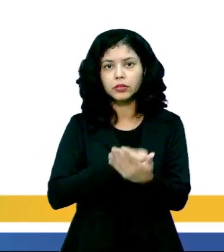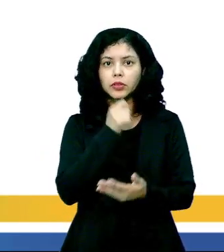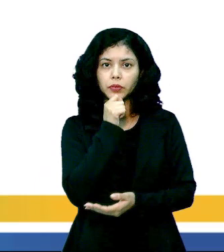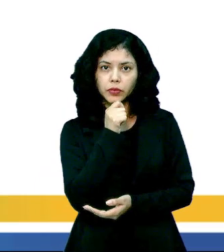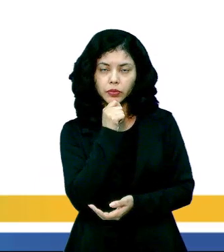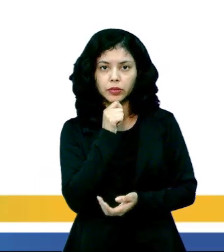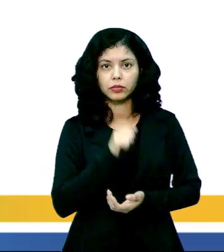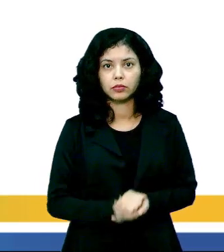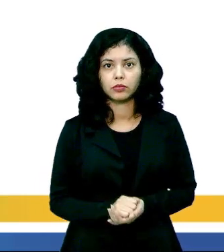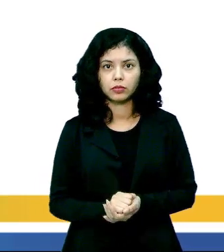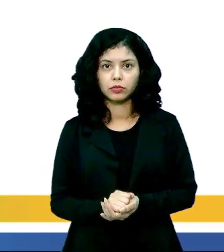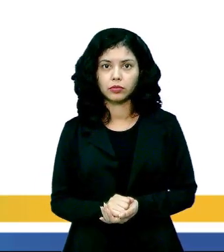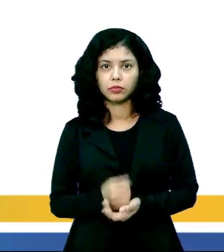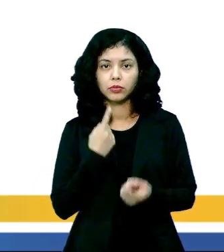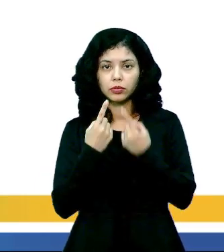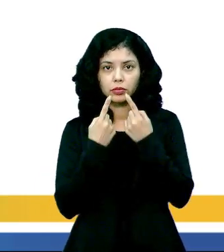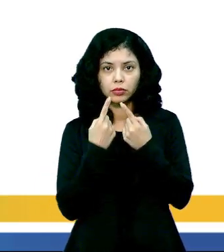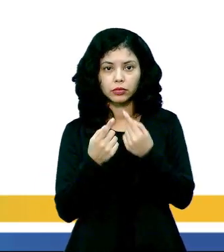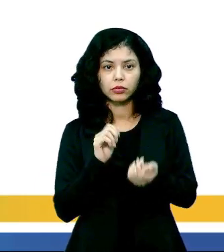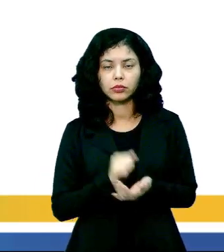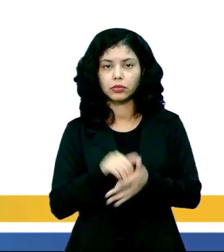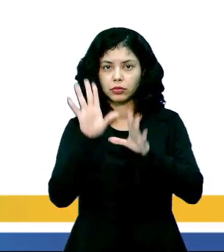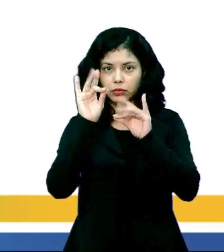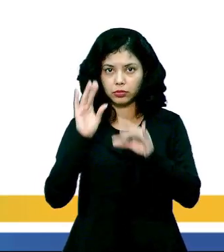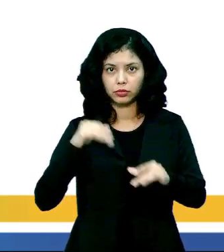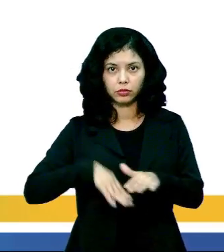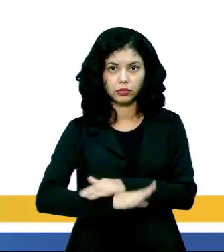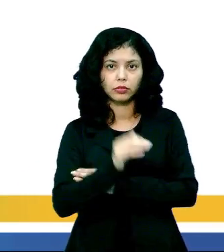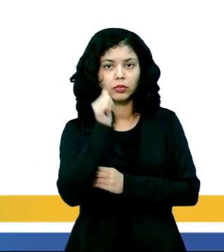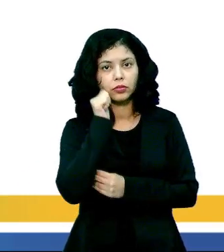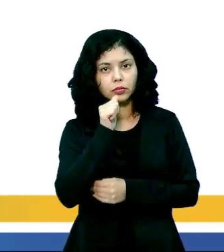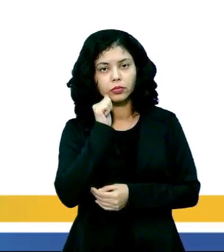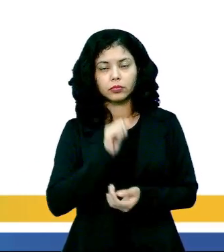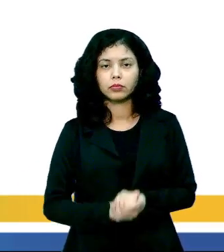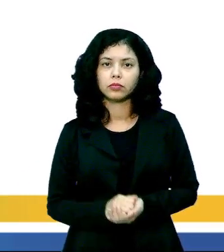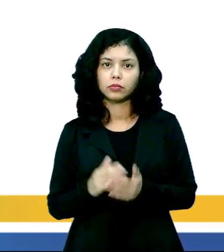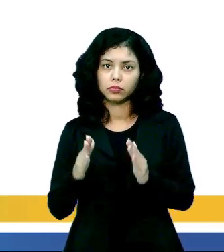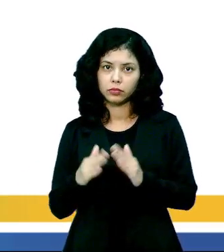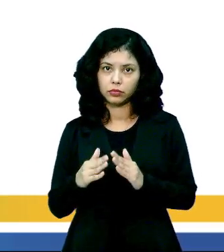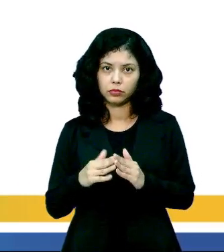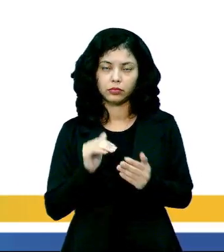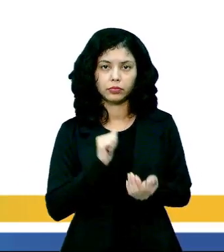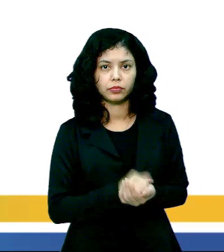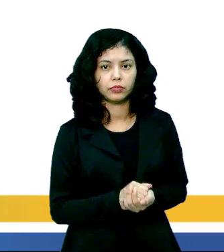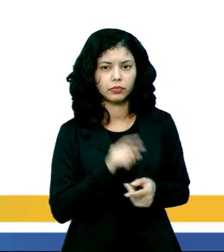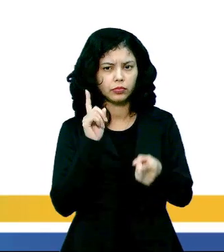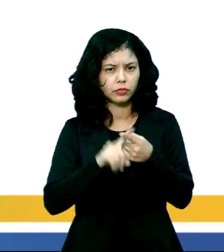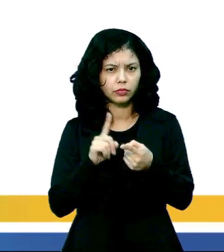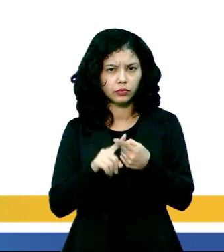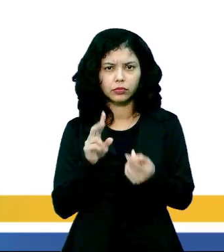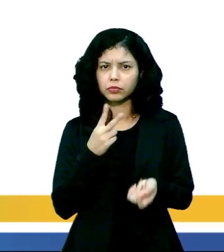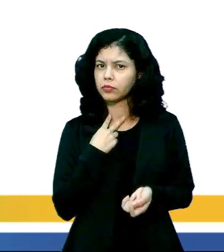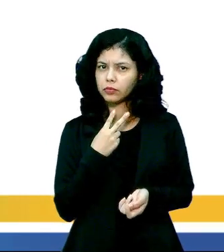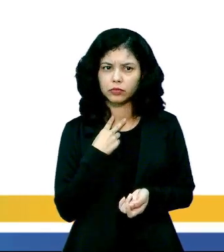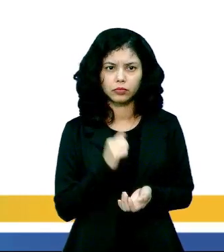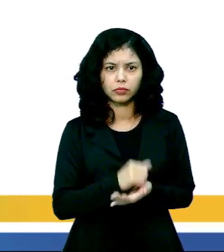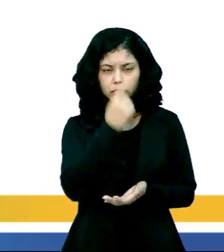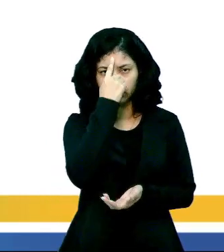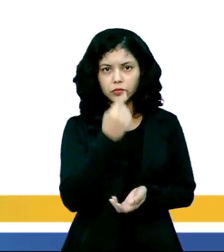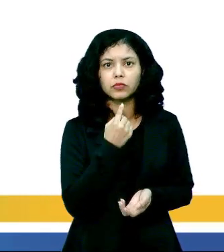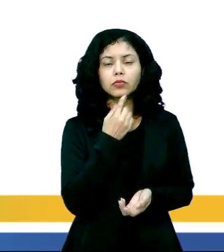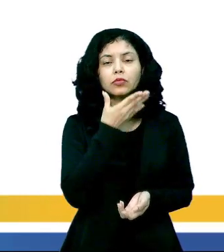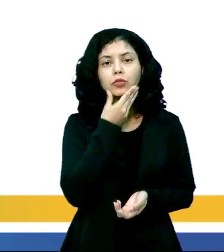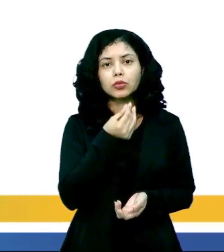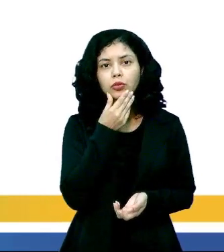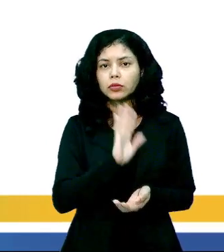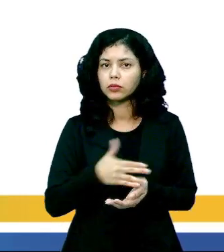o discurso que cabe à mulher às tarefas domésticas. Por que que não poderia ser a figura de um